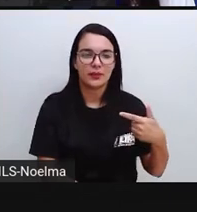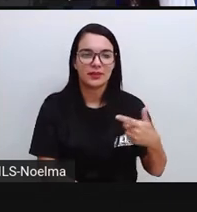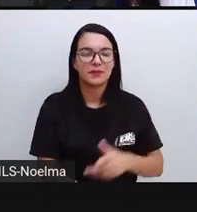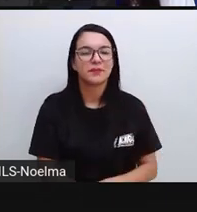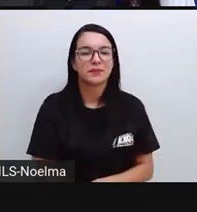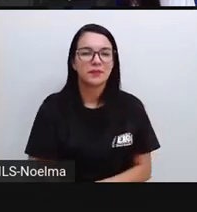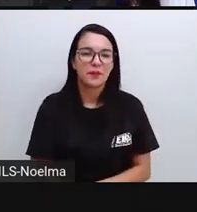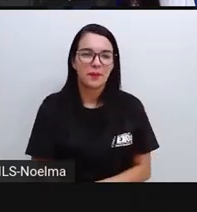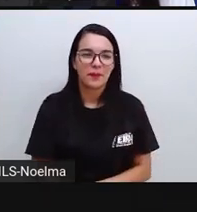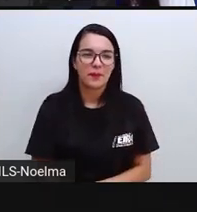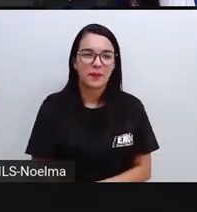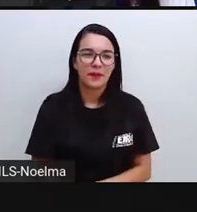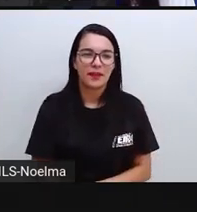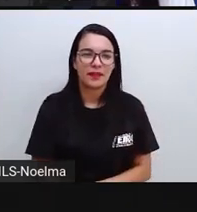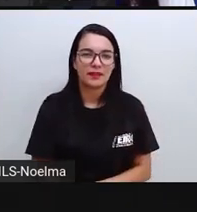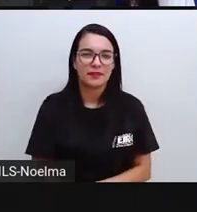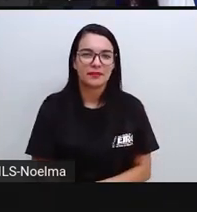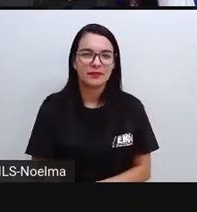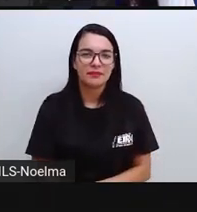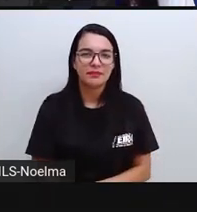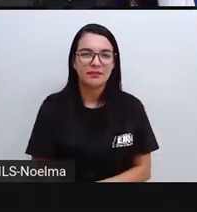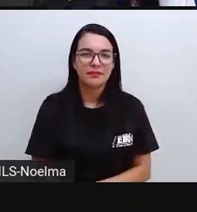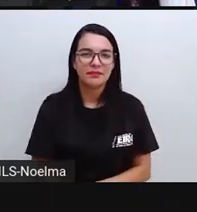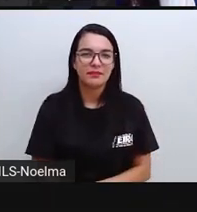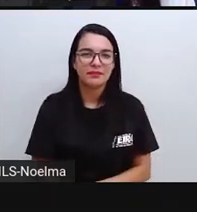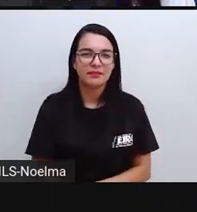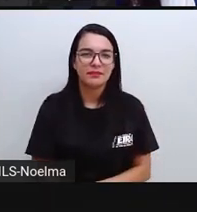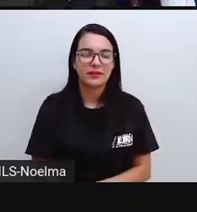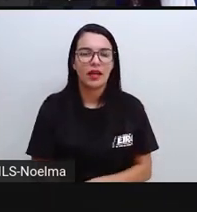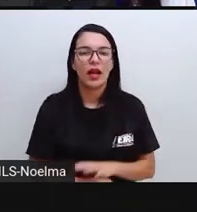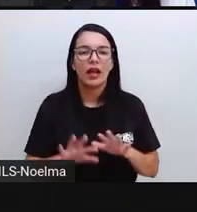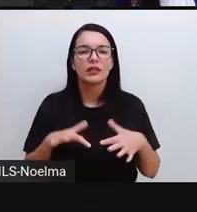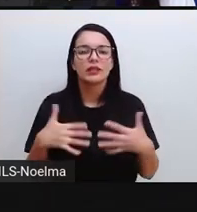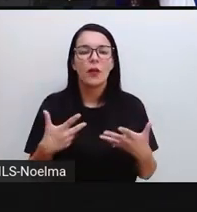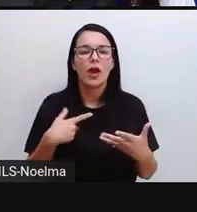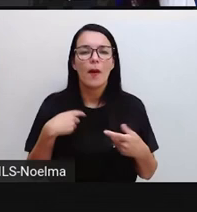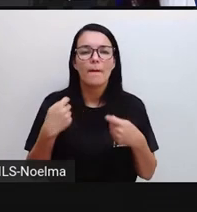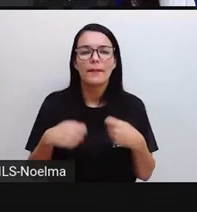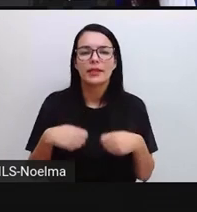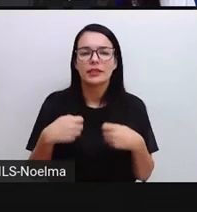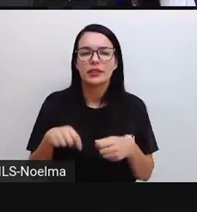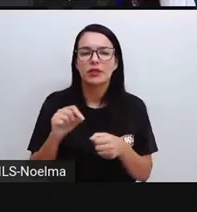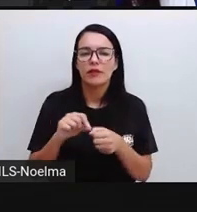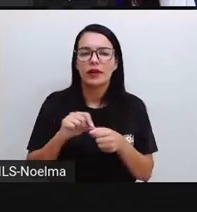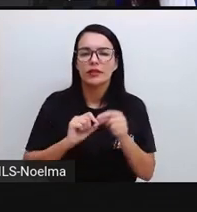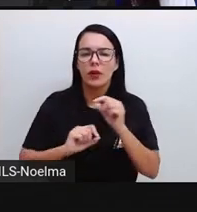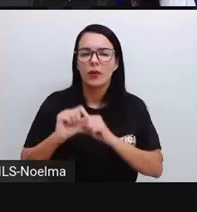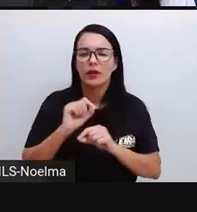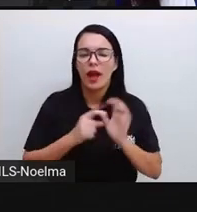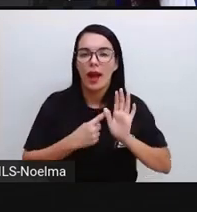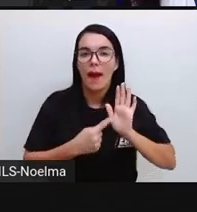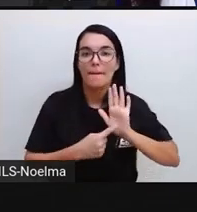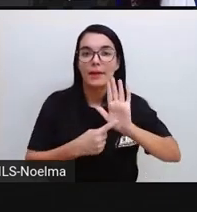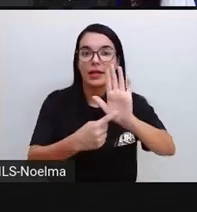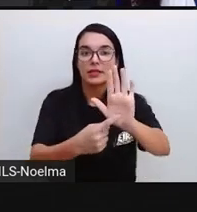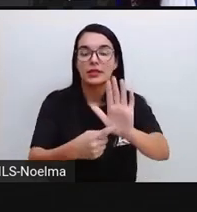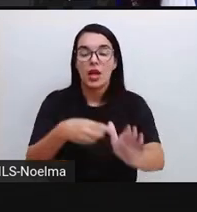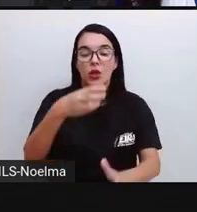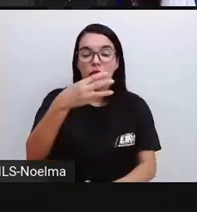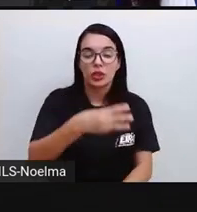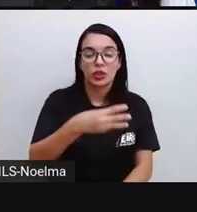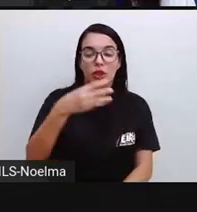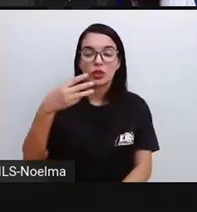o número 42. E o que é preciso fazer para aparecer o número 33,